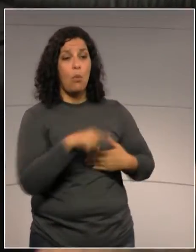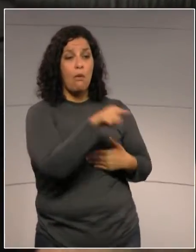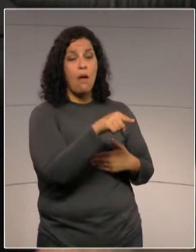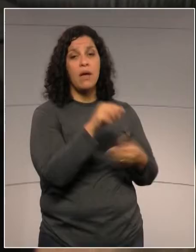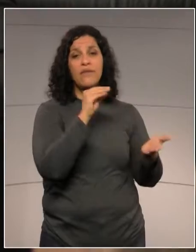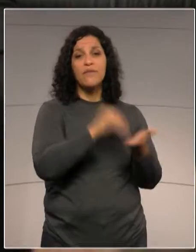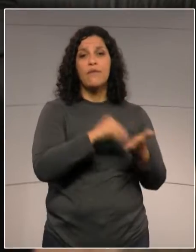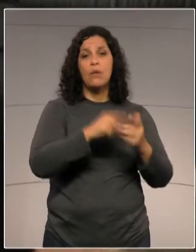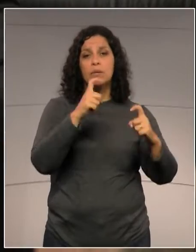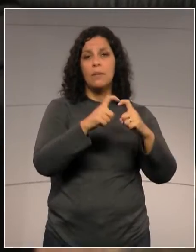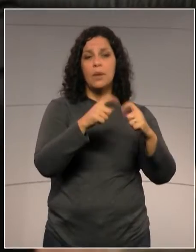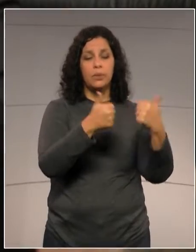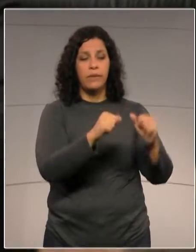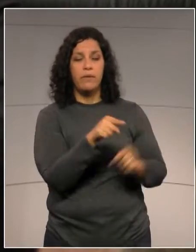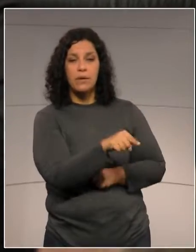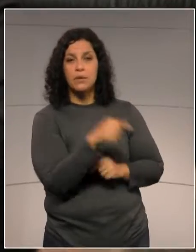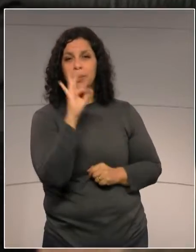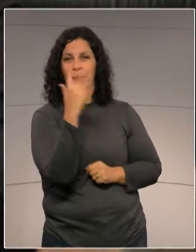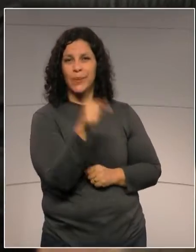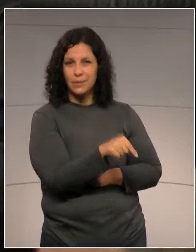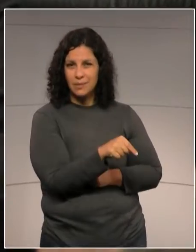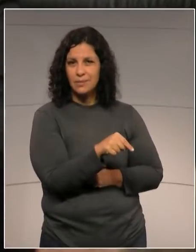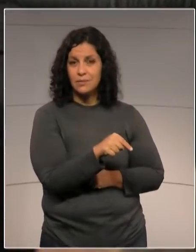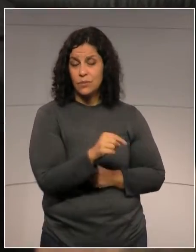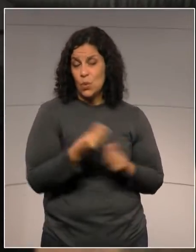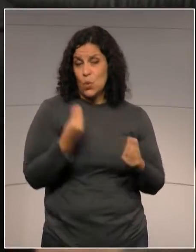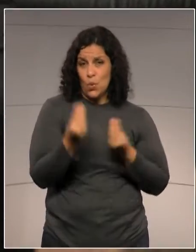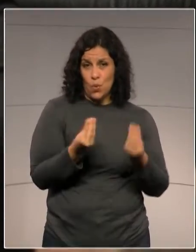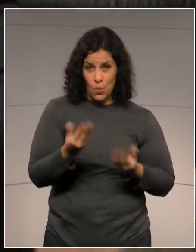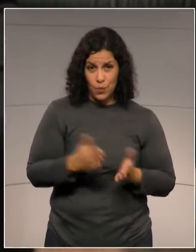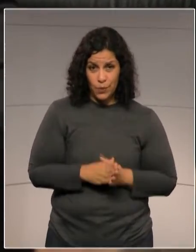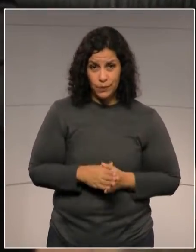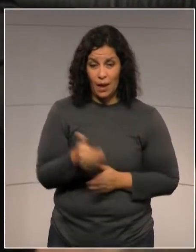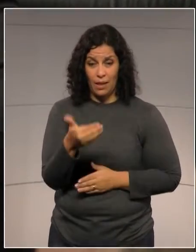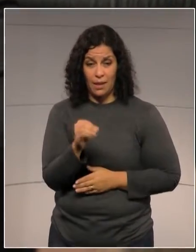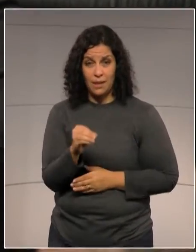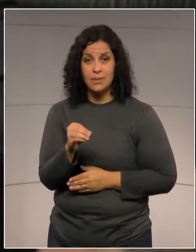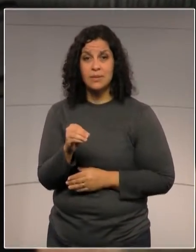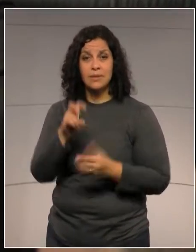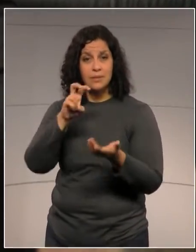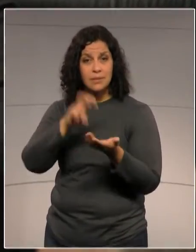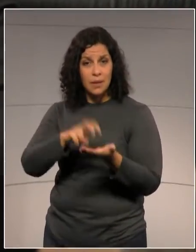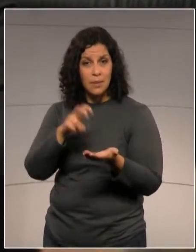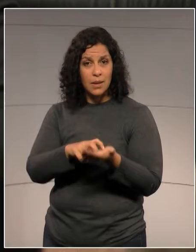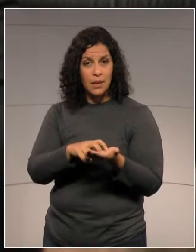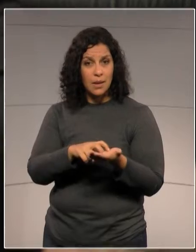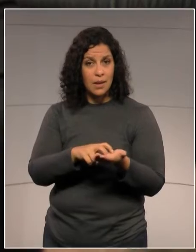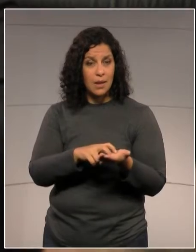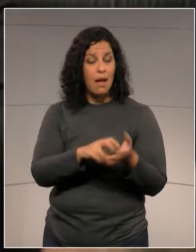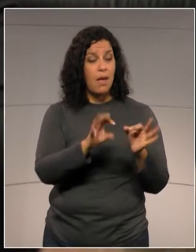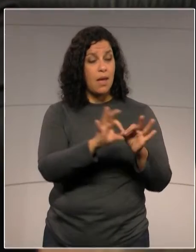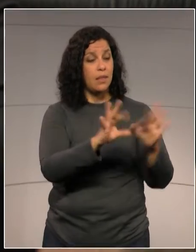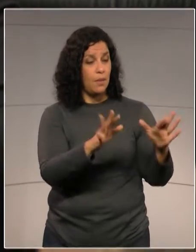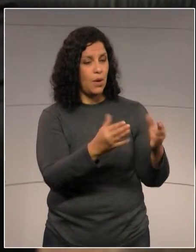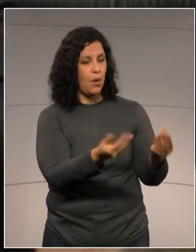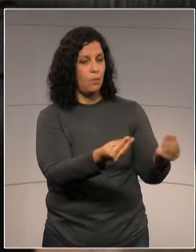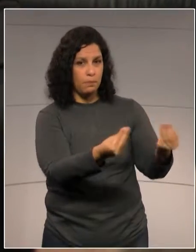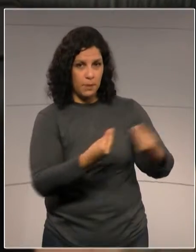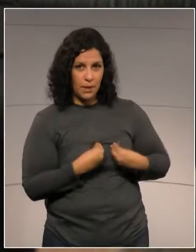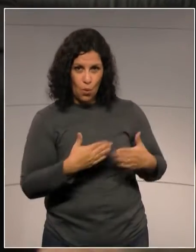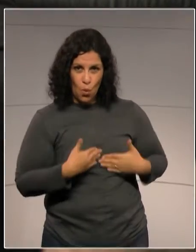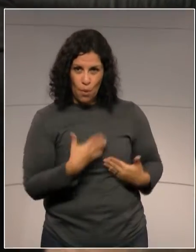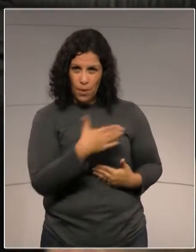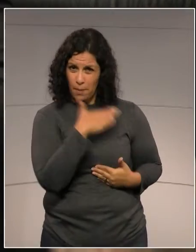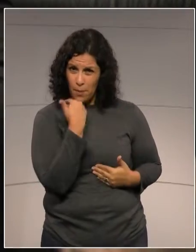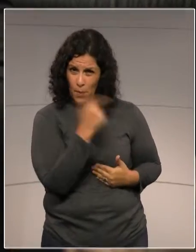ninguém para fazer esse tipo de situação. E às dez horas da manhã, retorna o corpo para fazer o velório. Então,